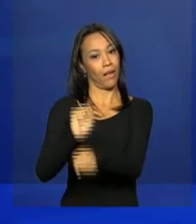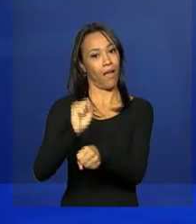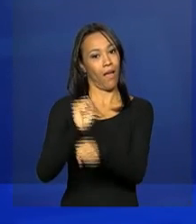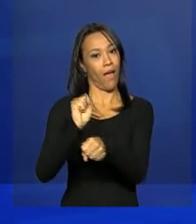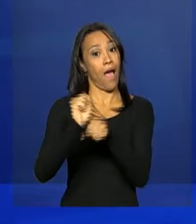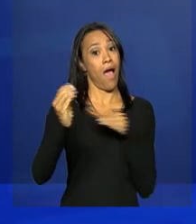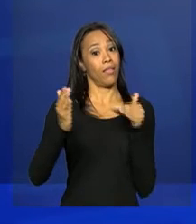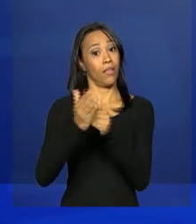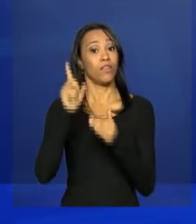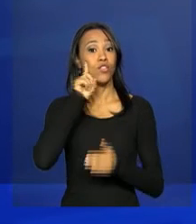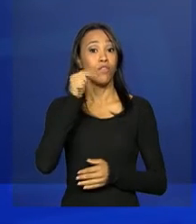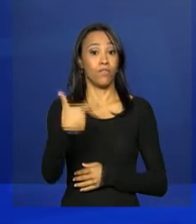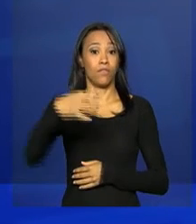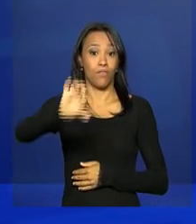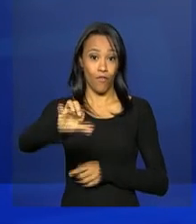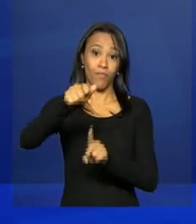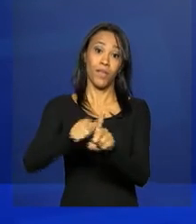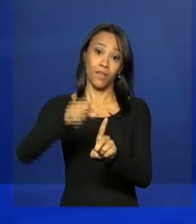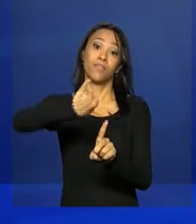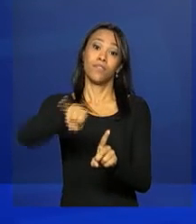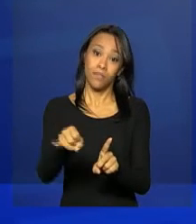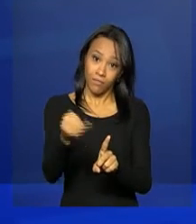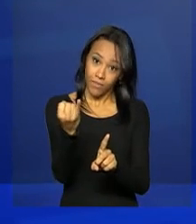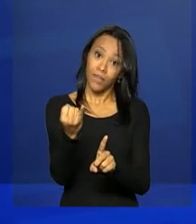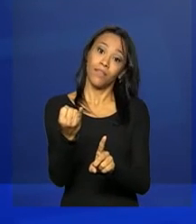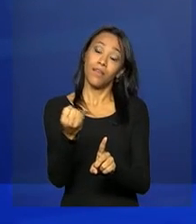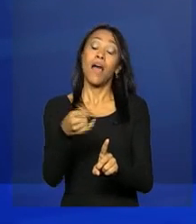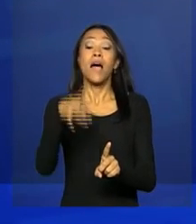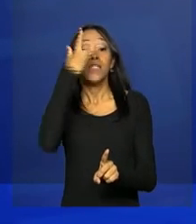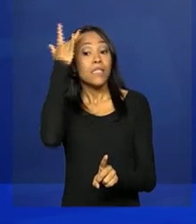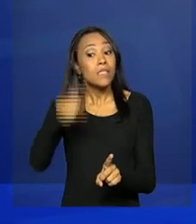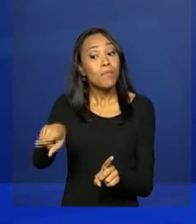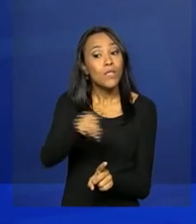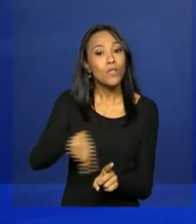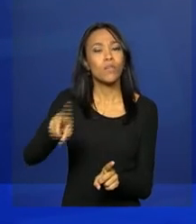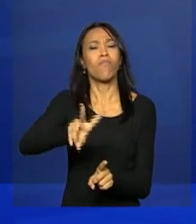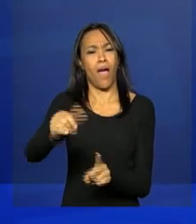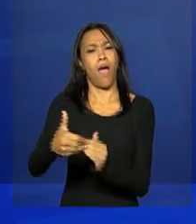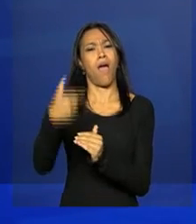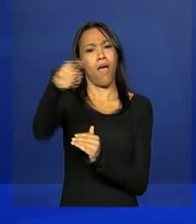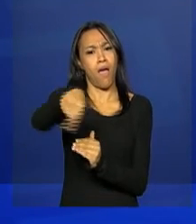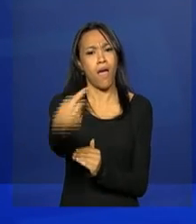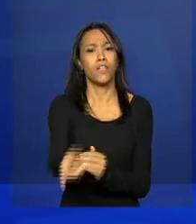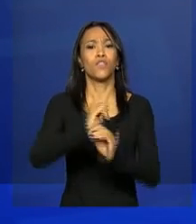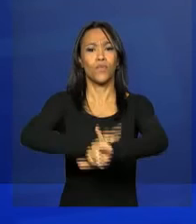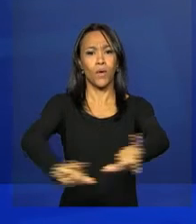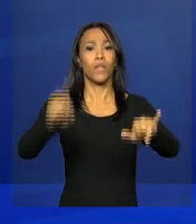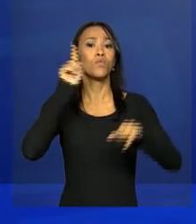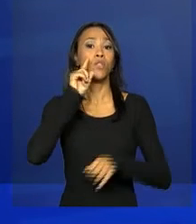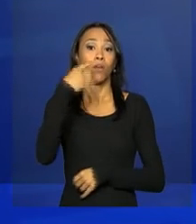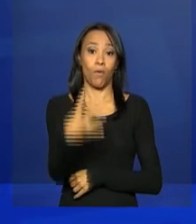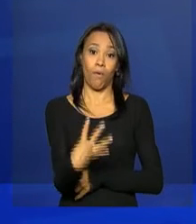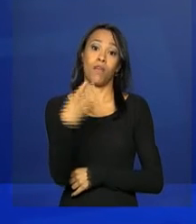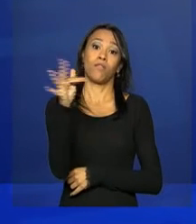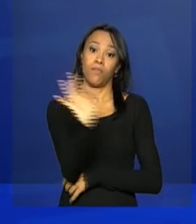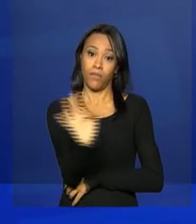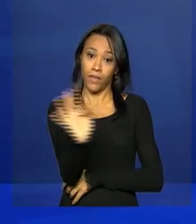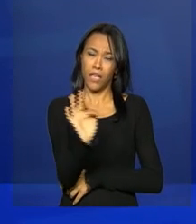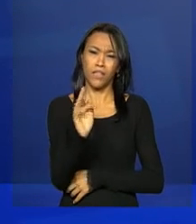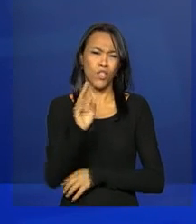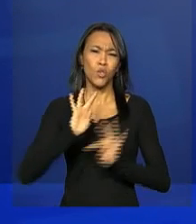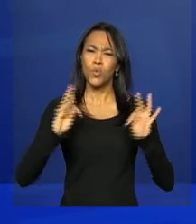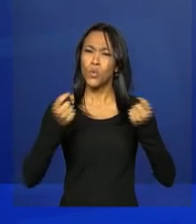até 29 de janeiro. O resultado para estas pessoas será divulgado no dia 4 de fevereiro. Todas as